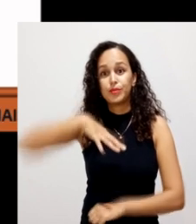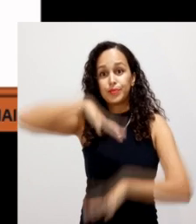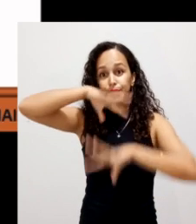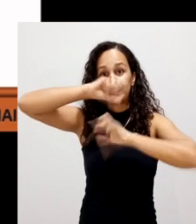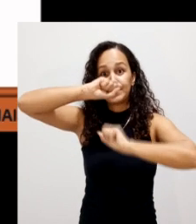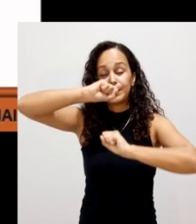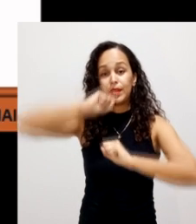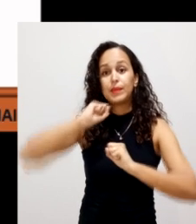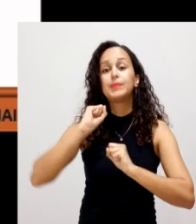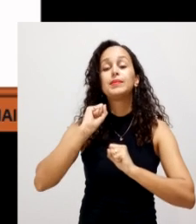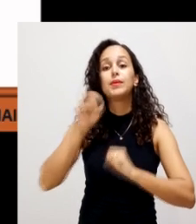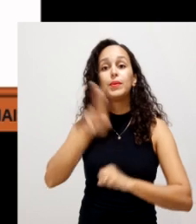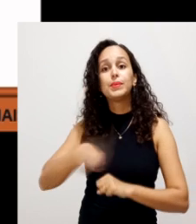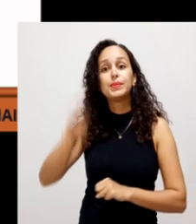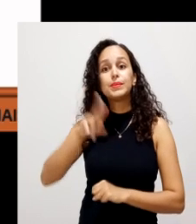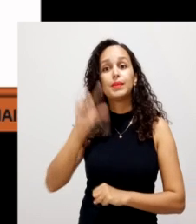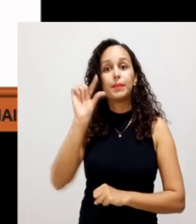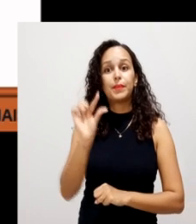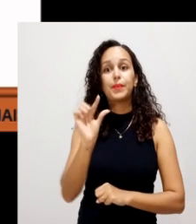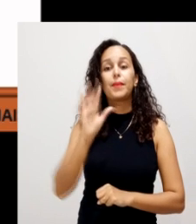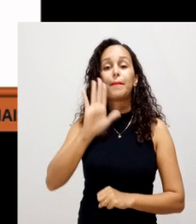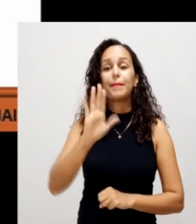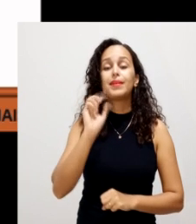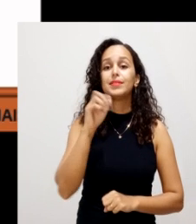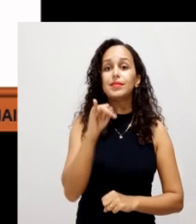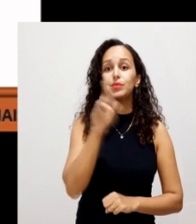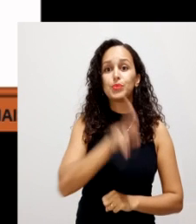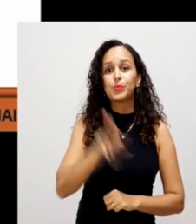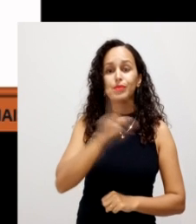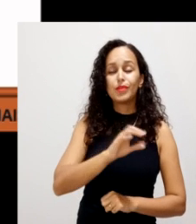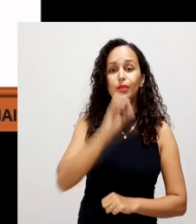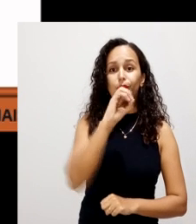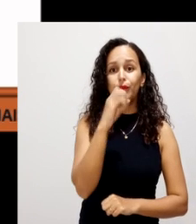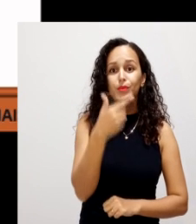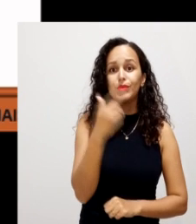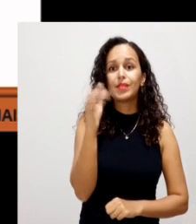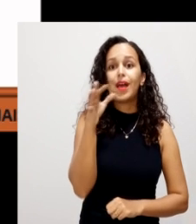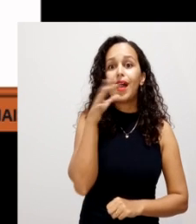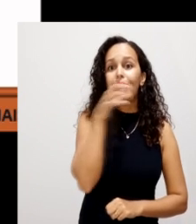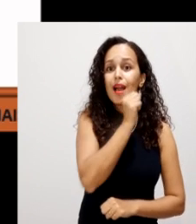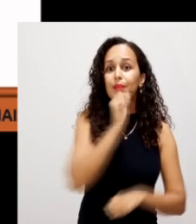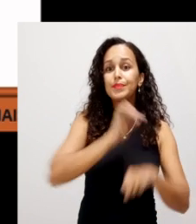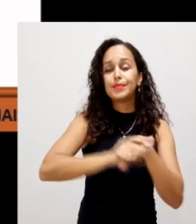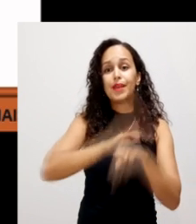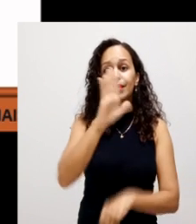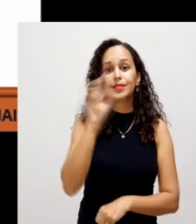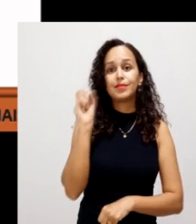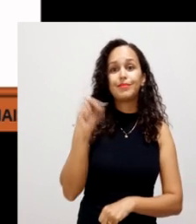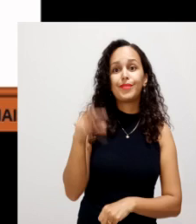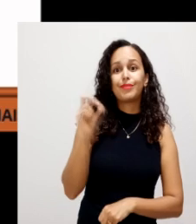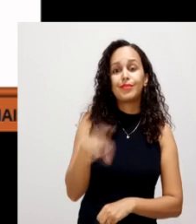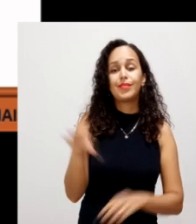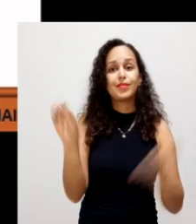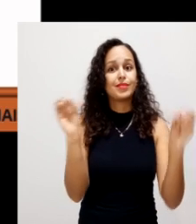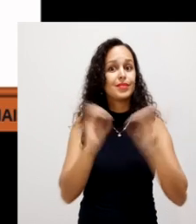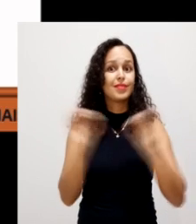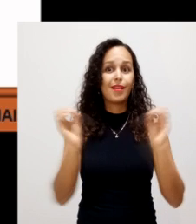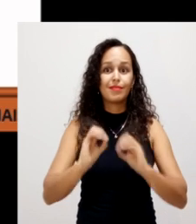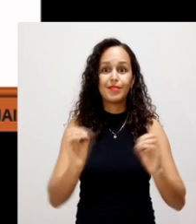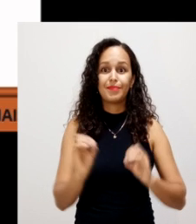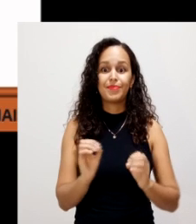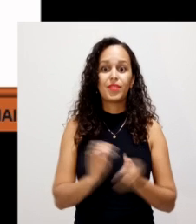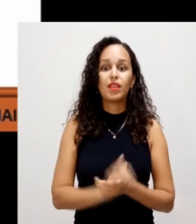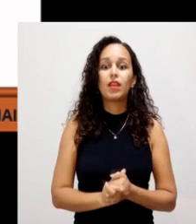quando o processo tem oxigênio, ele é mais rápido e ele também não libera substâncias tóxicas. Ele é desenvolvido por uma população